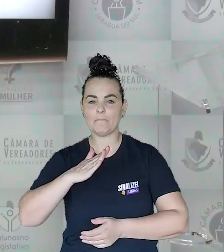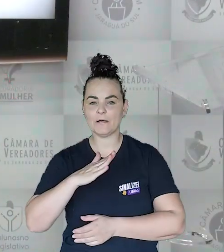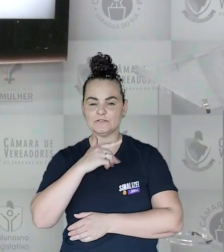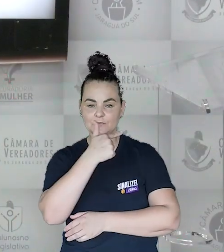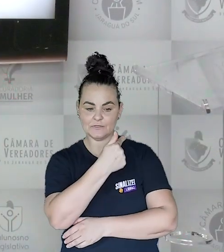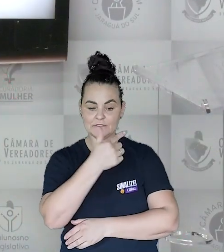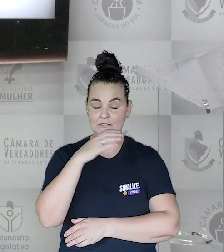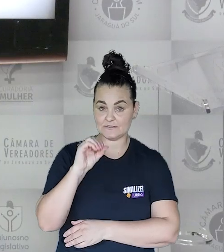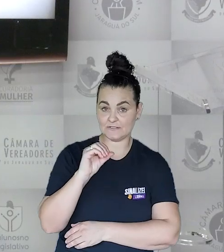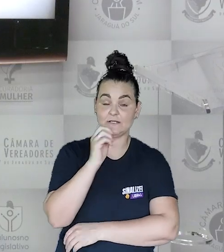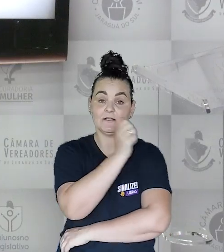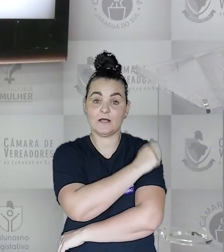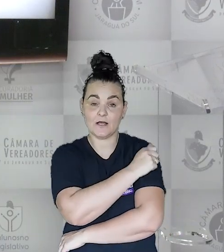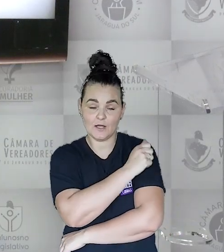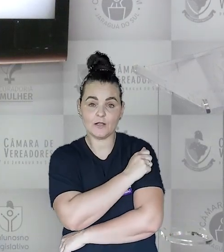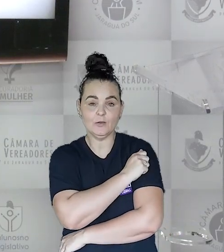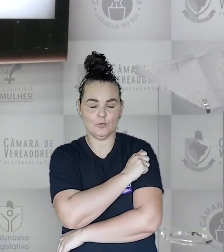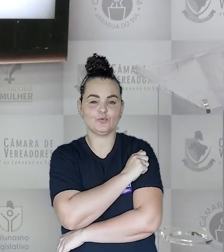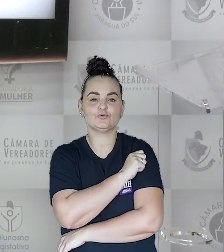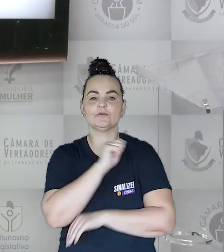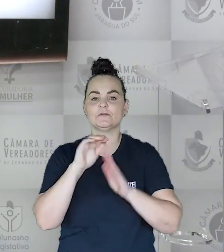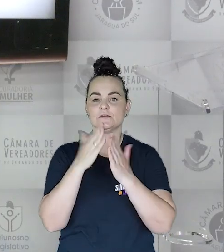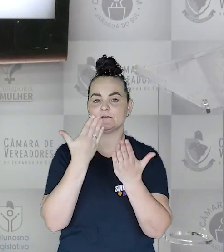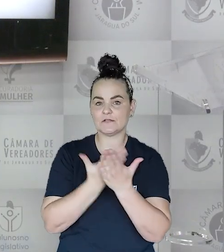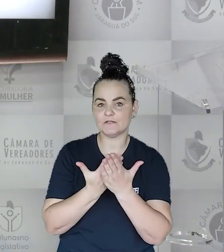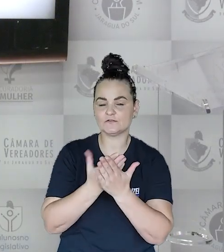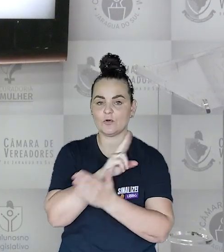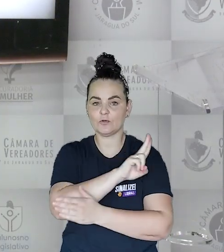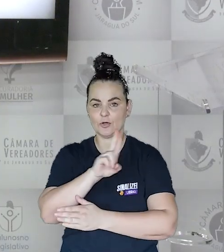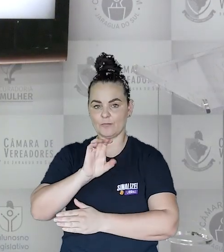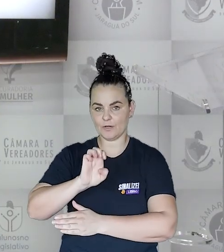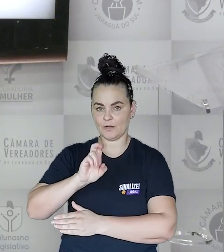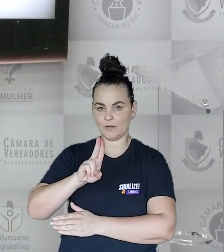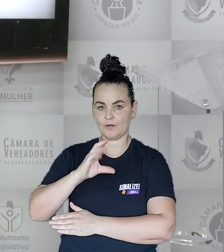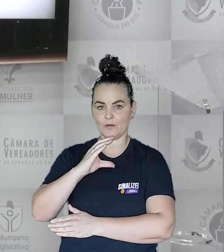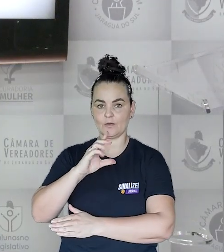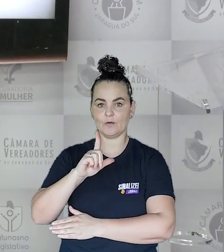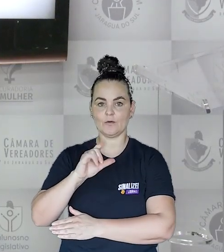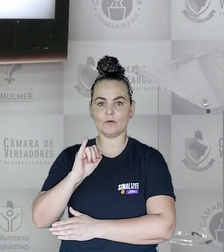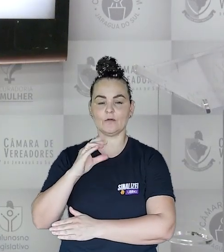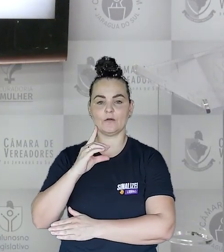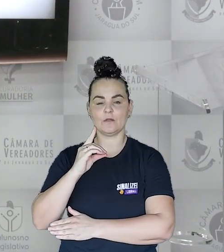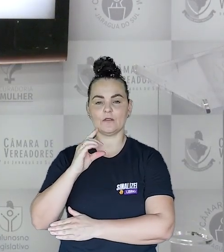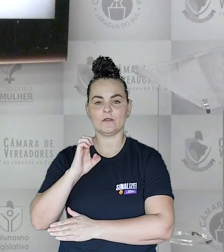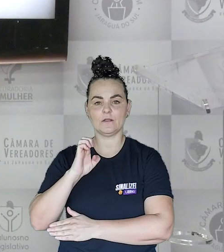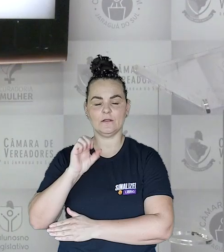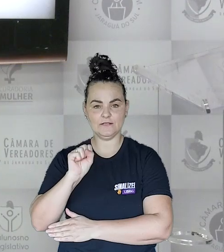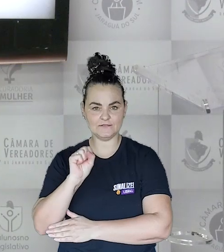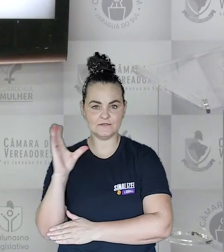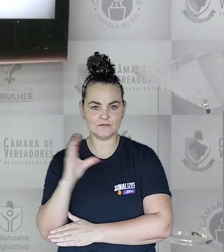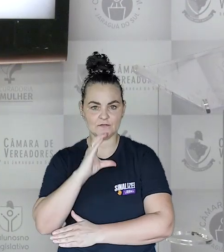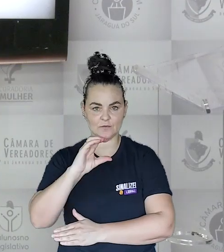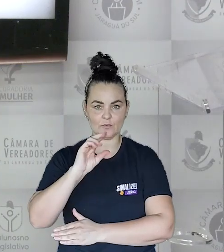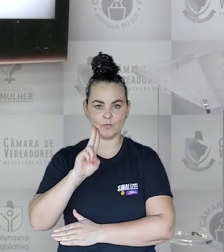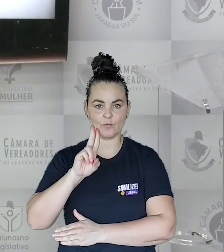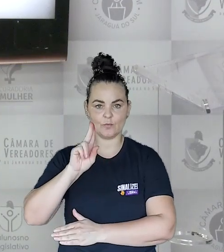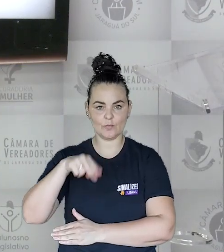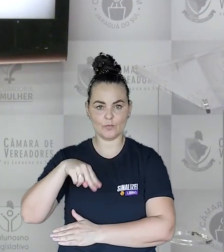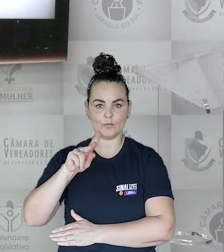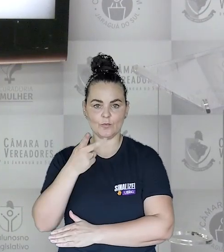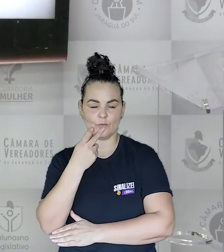Cerca de 70 alunos da Escola de Educação Básica Euclides da Cunha, localizada no bairro Nereu Ramos,